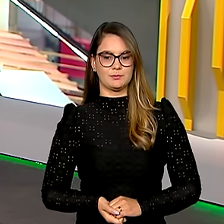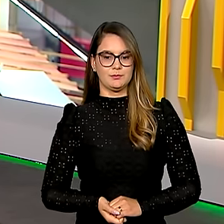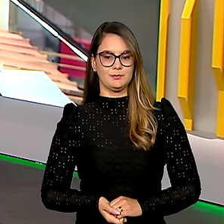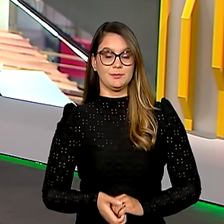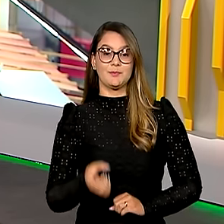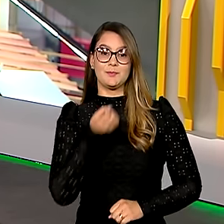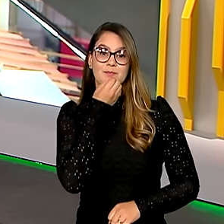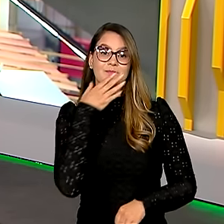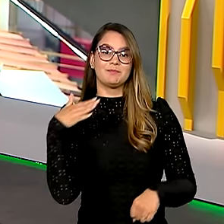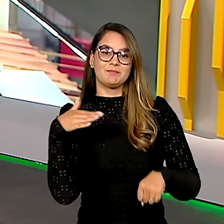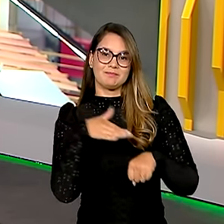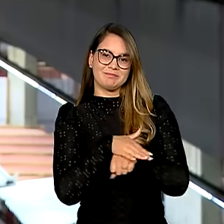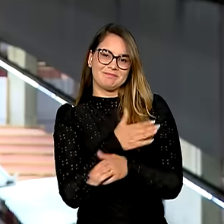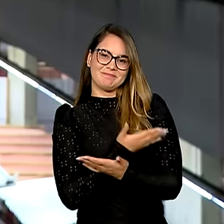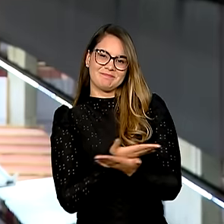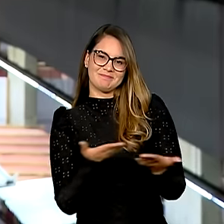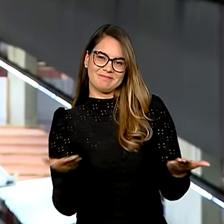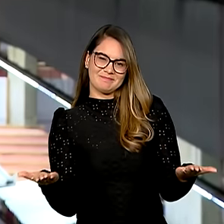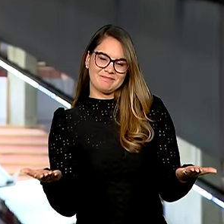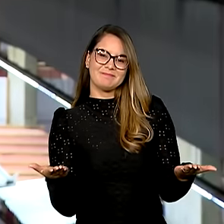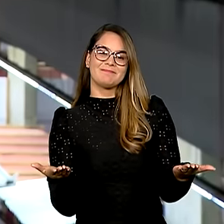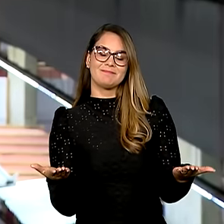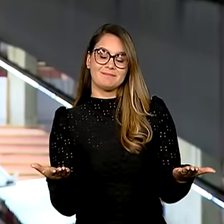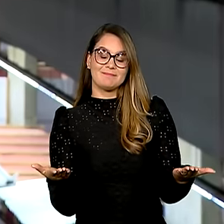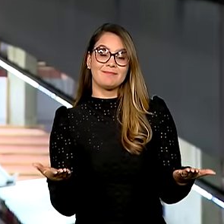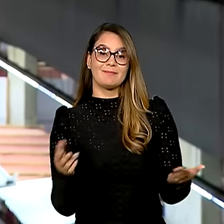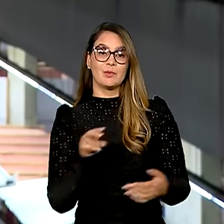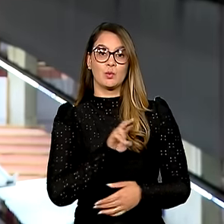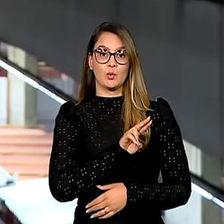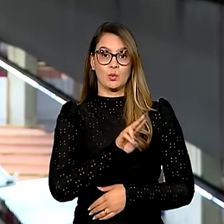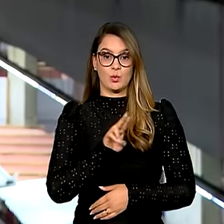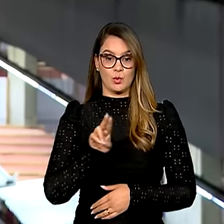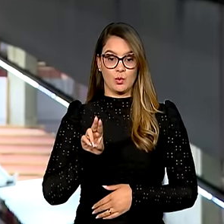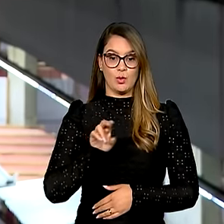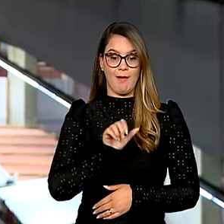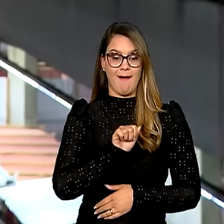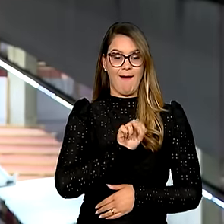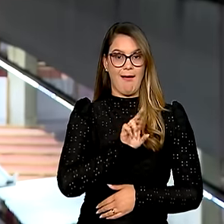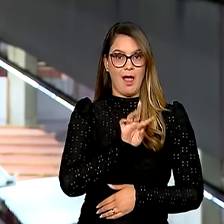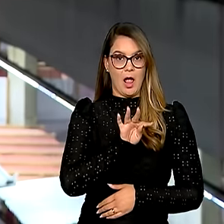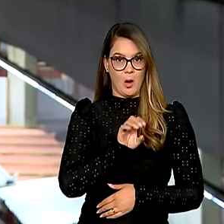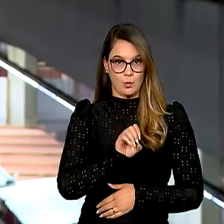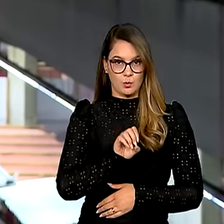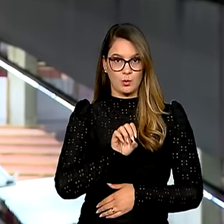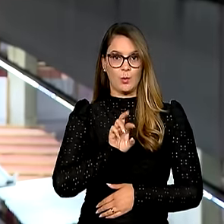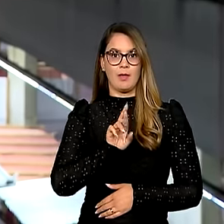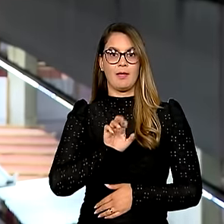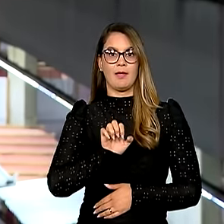Boa noite, Carol, e a todos que nos acompanham. A chamada autorregularização